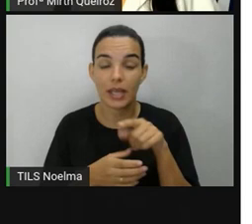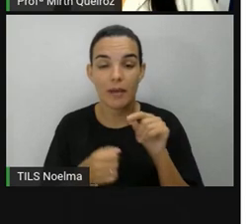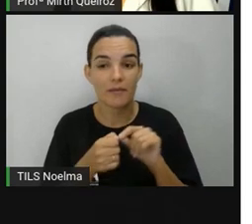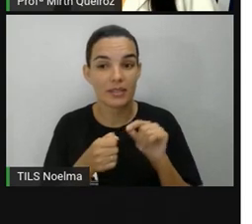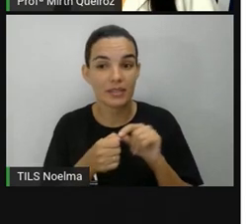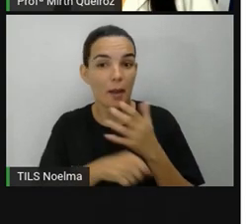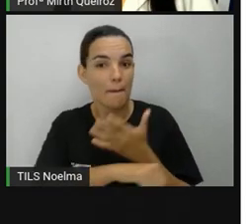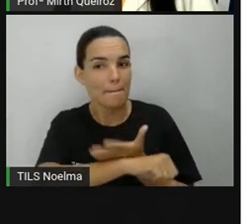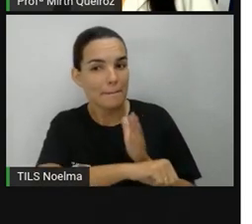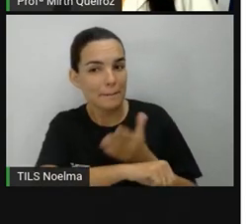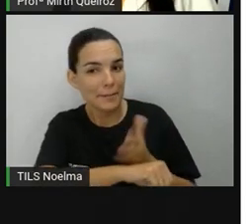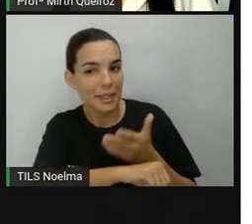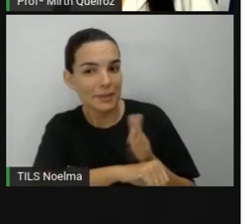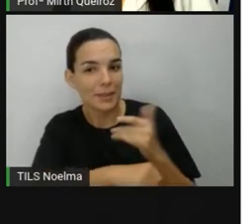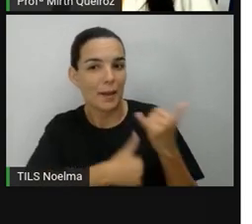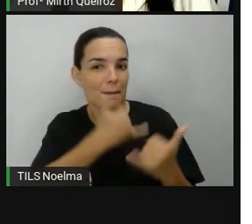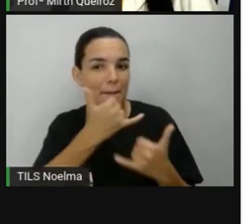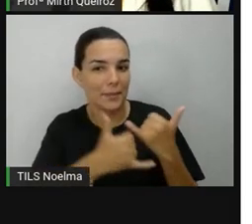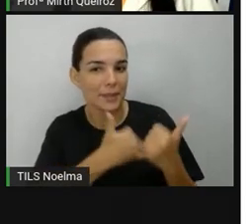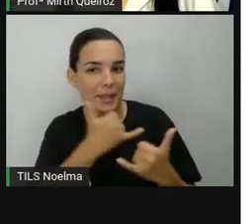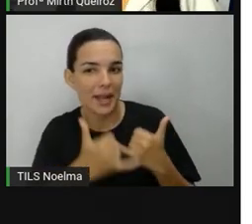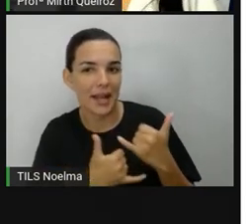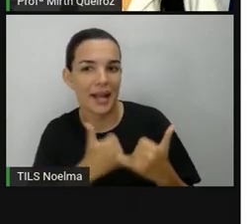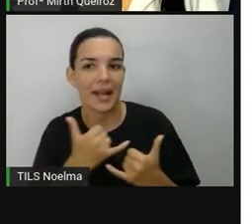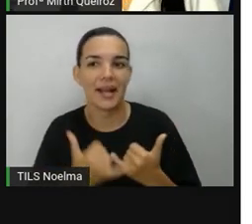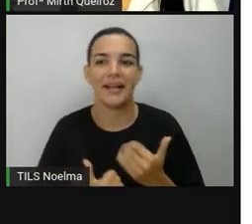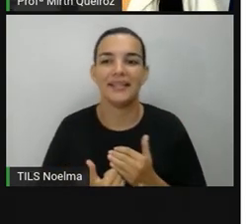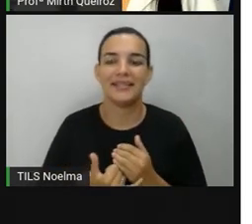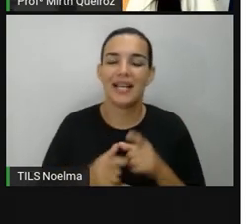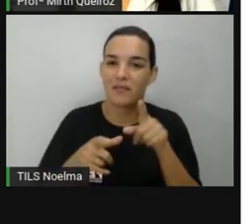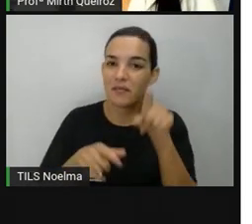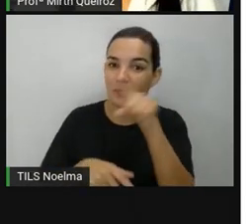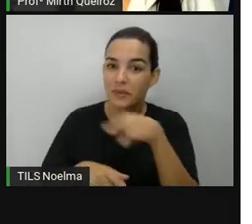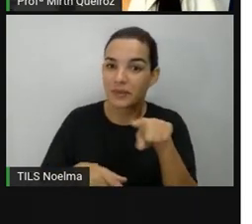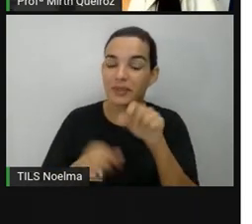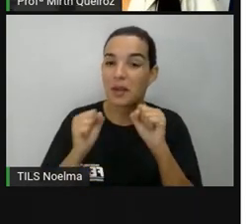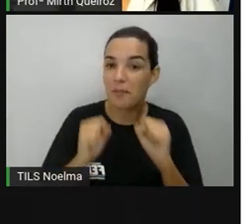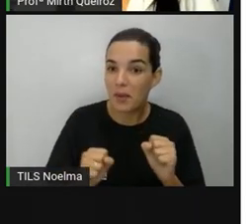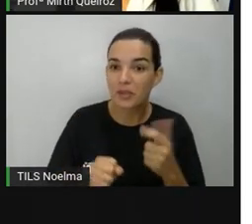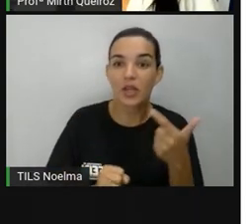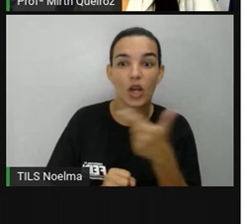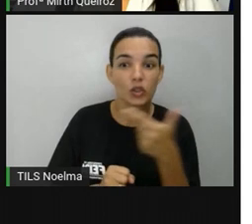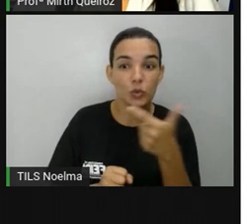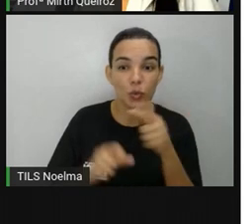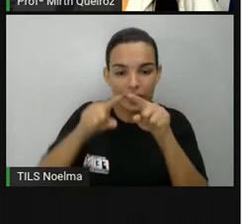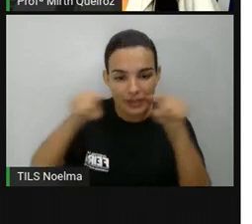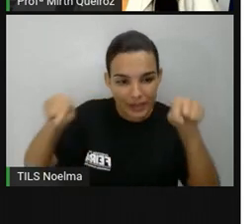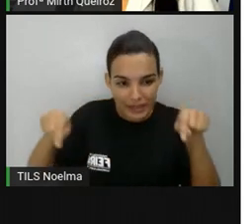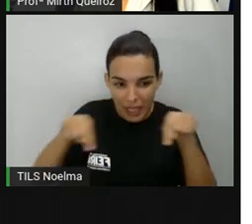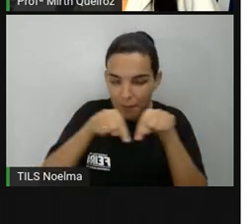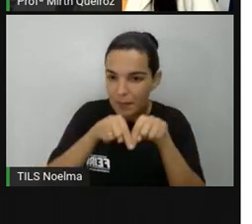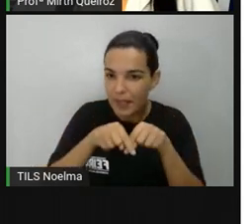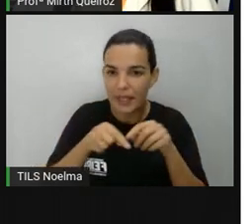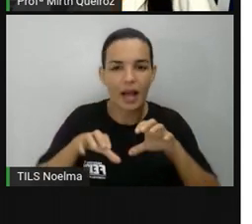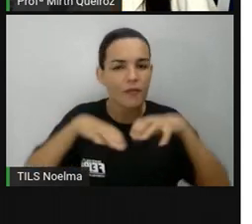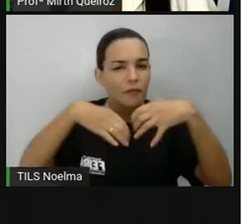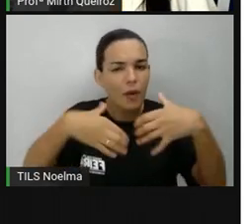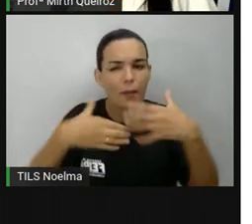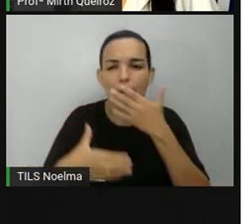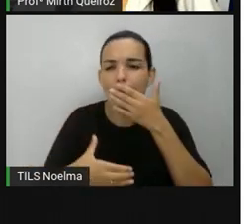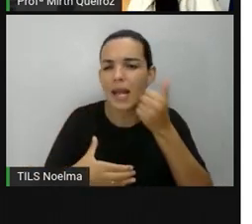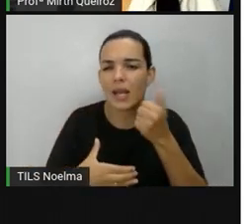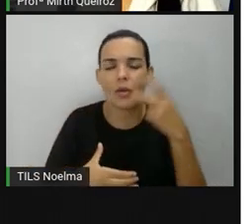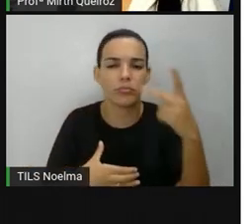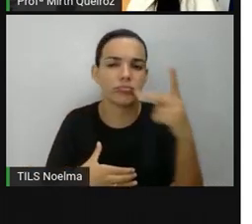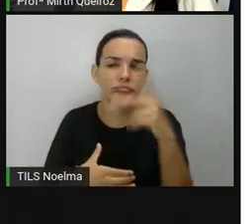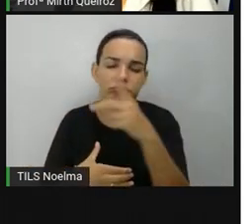brincarem um pouquinho, façam aí as duas tabelinhas da forma que vocês acharem melhor,